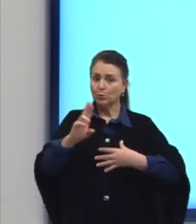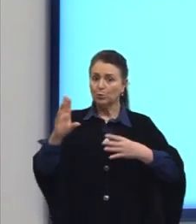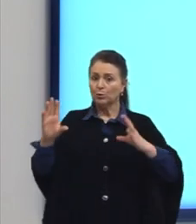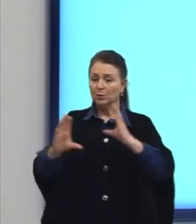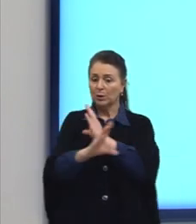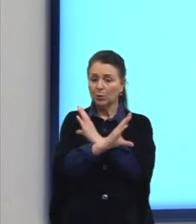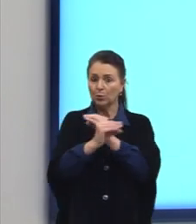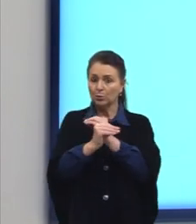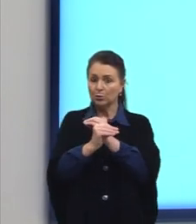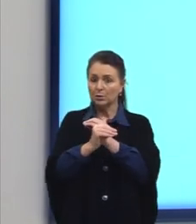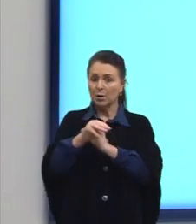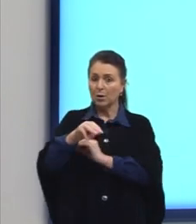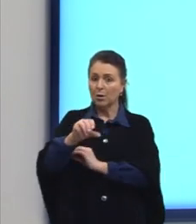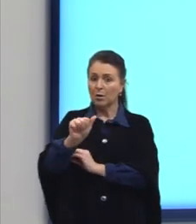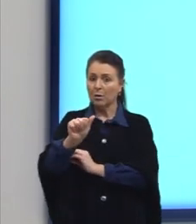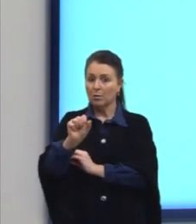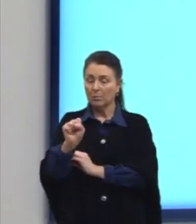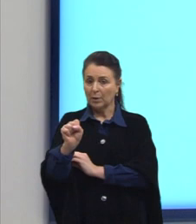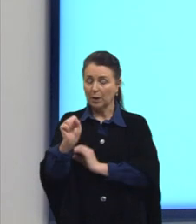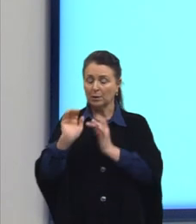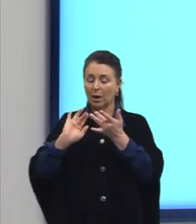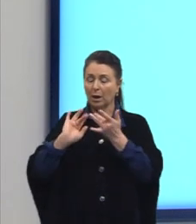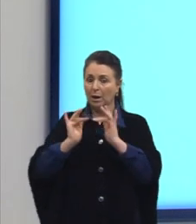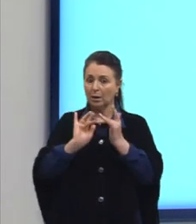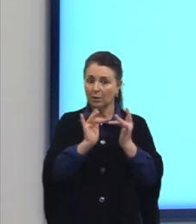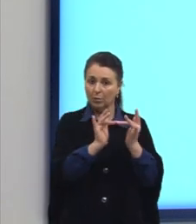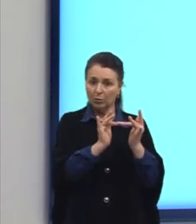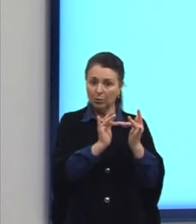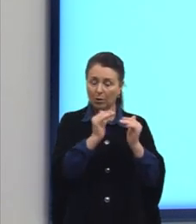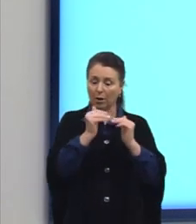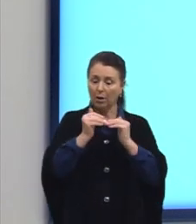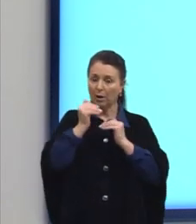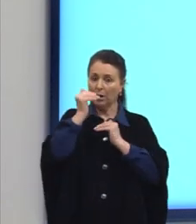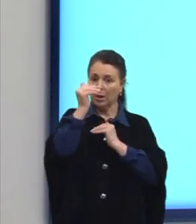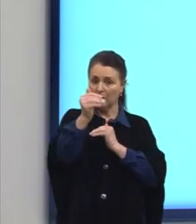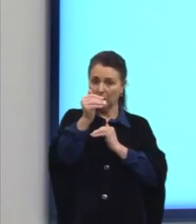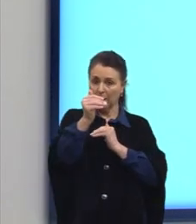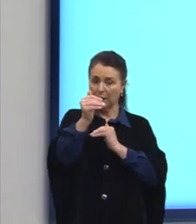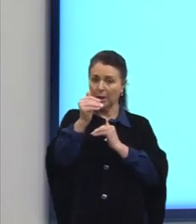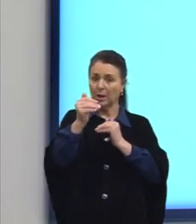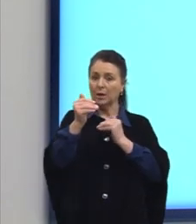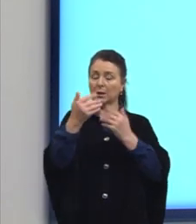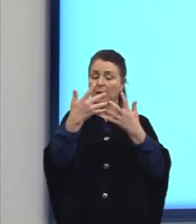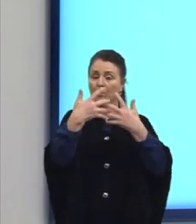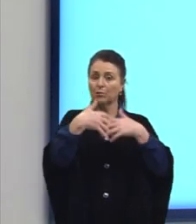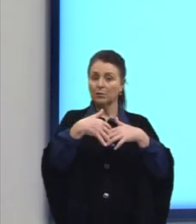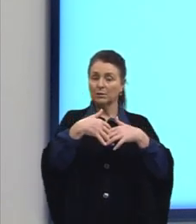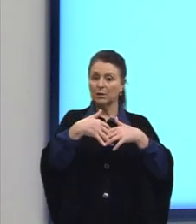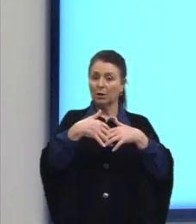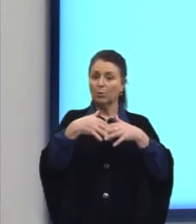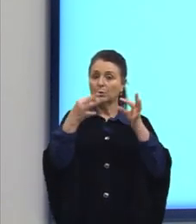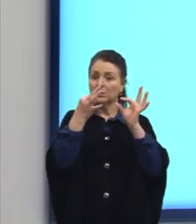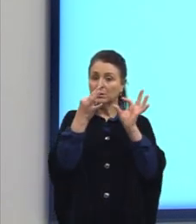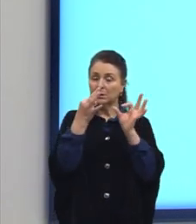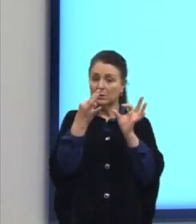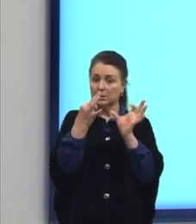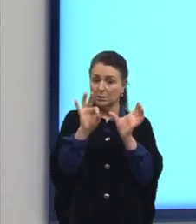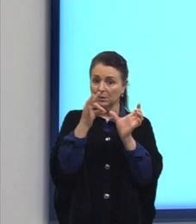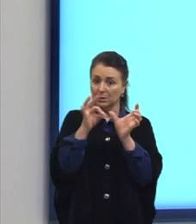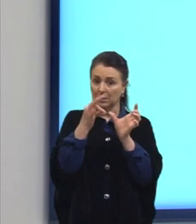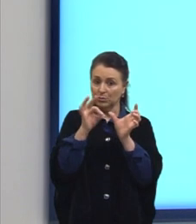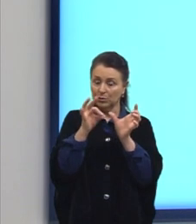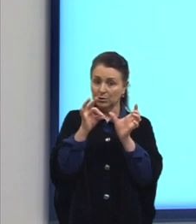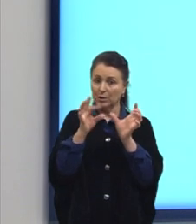mas articulam, para além de sua função sintática, letra A, a